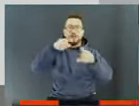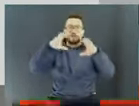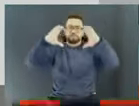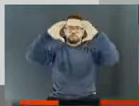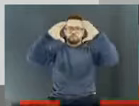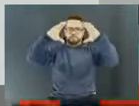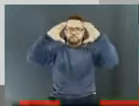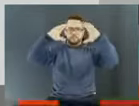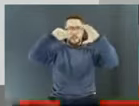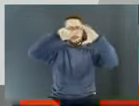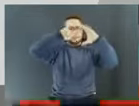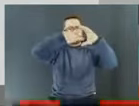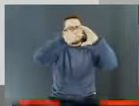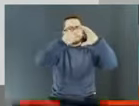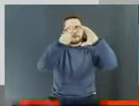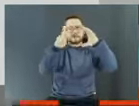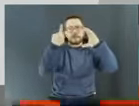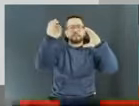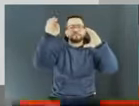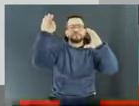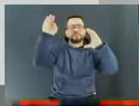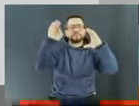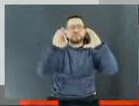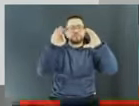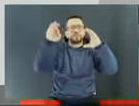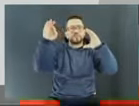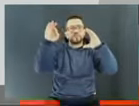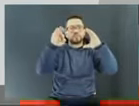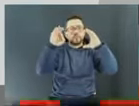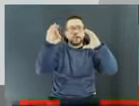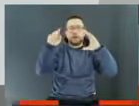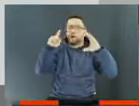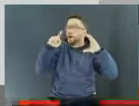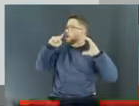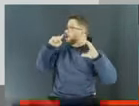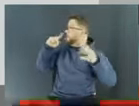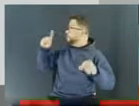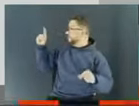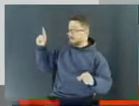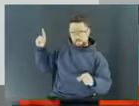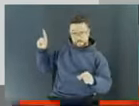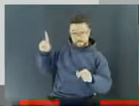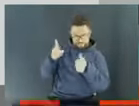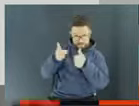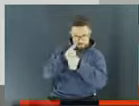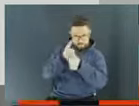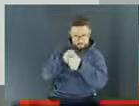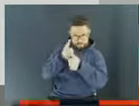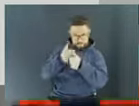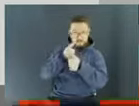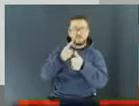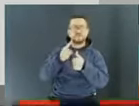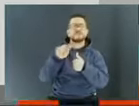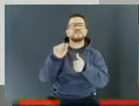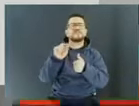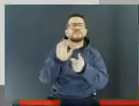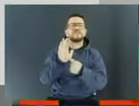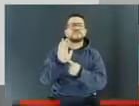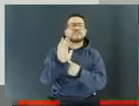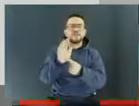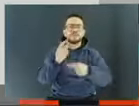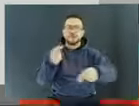usuários do self-storage. Nesse primeiro aqui, o gráfico mostra os negócios e os serviços